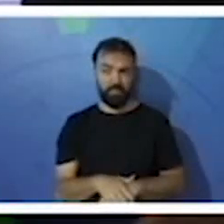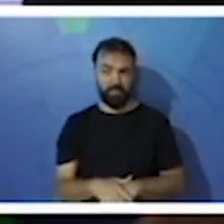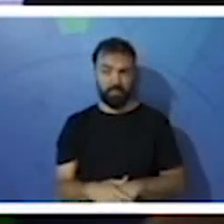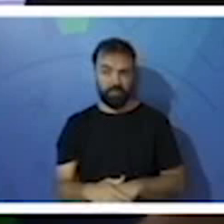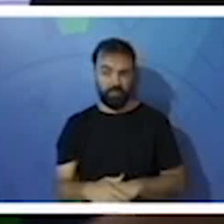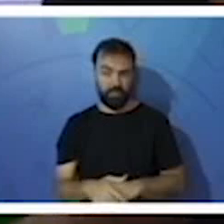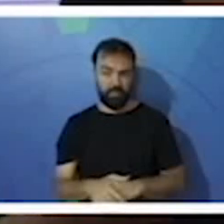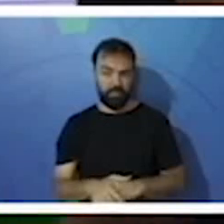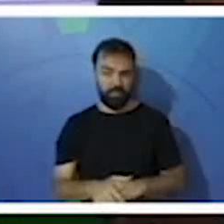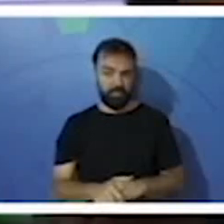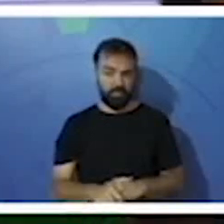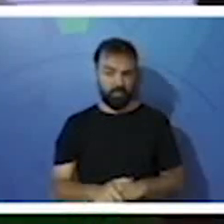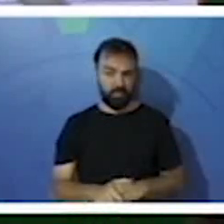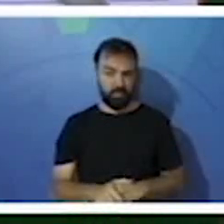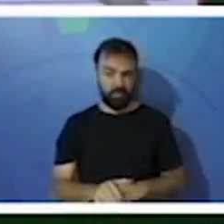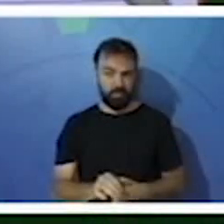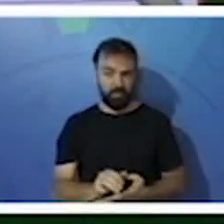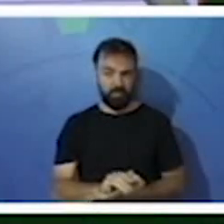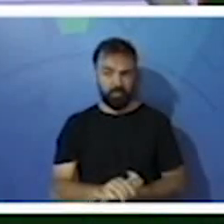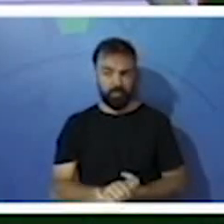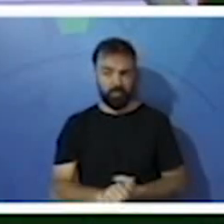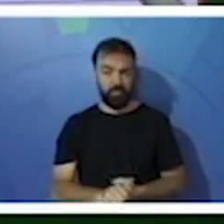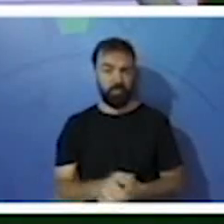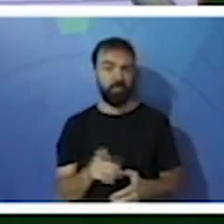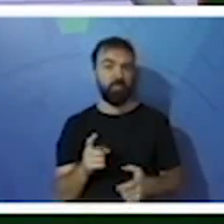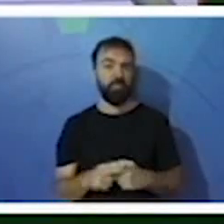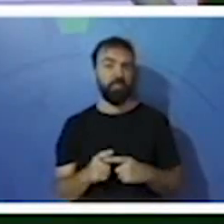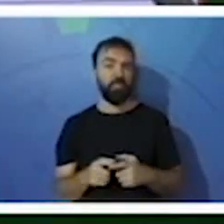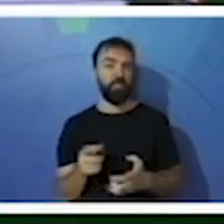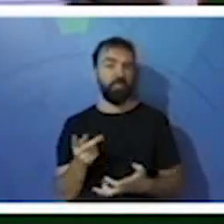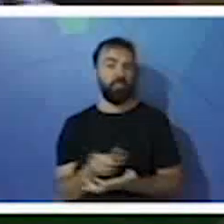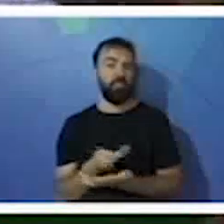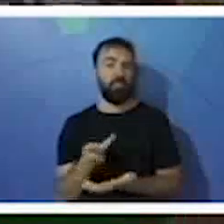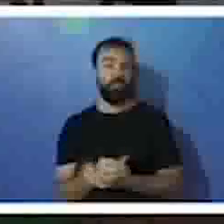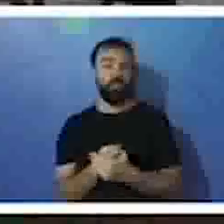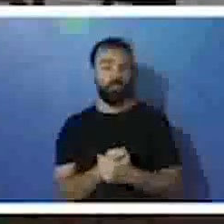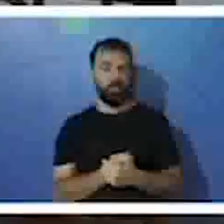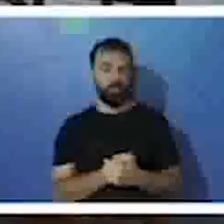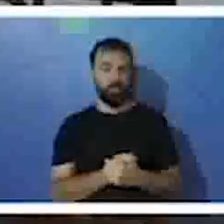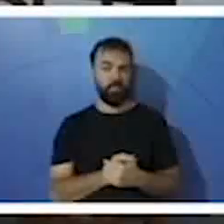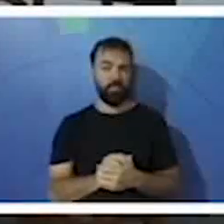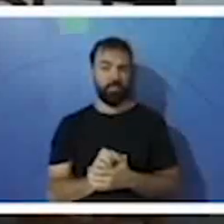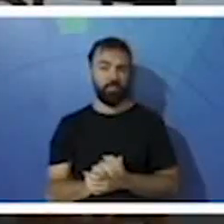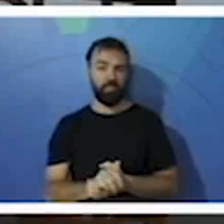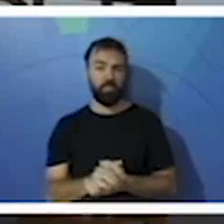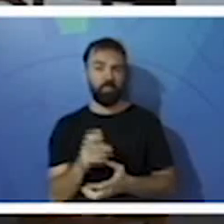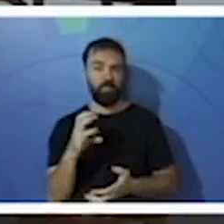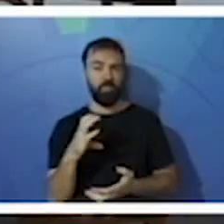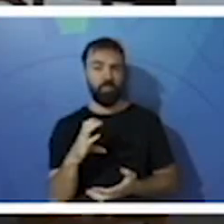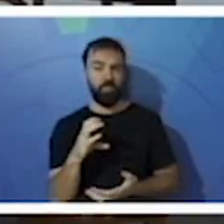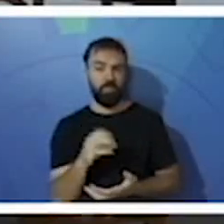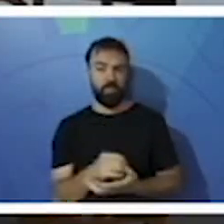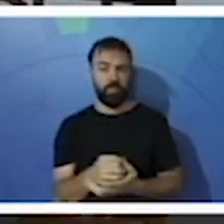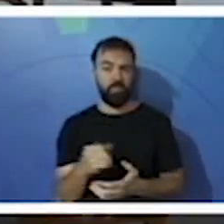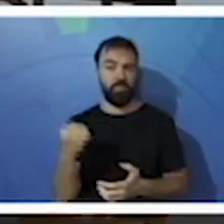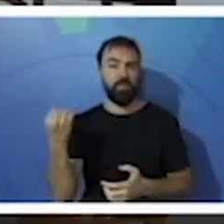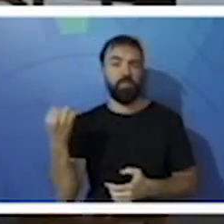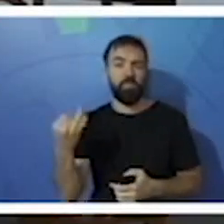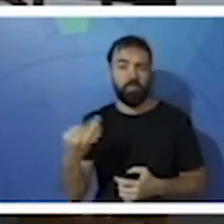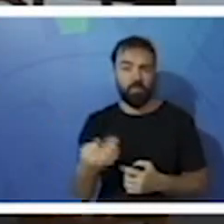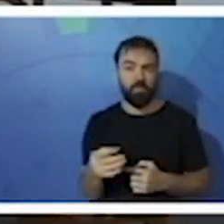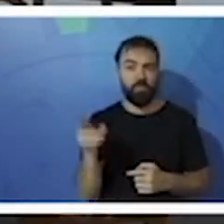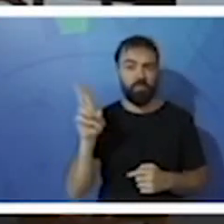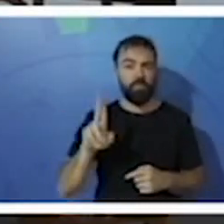vai andar? Por que que não vai dar certo? E nós vamos ver a letrinha C. Explique com suas